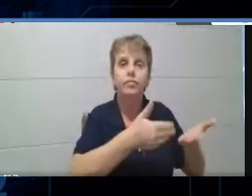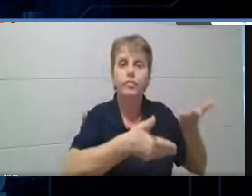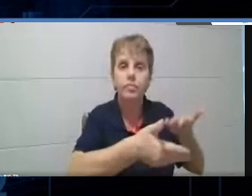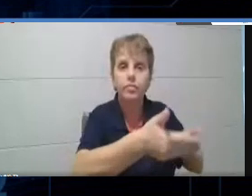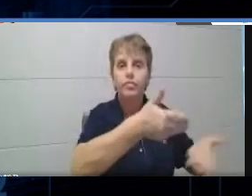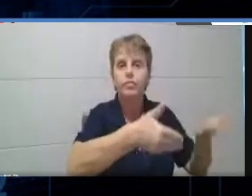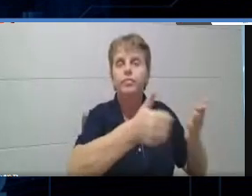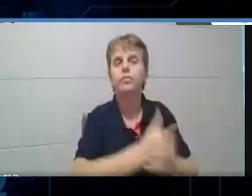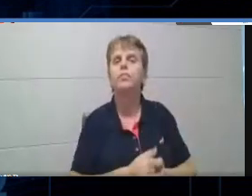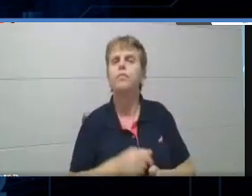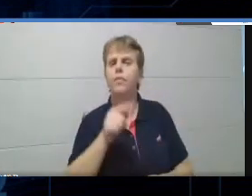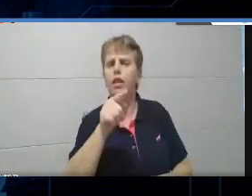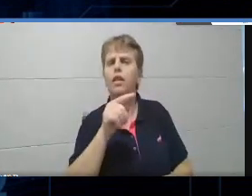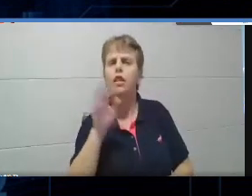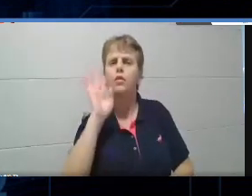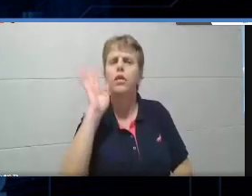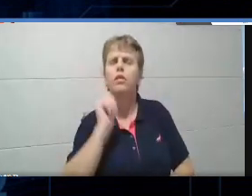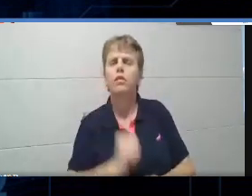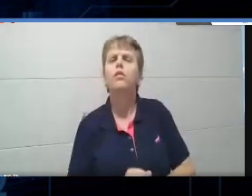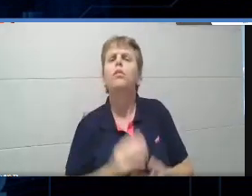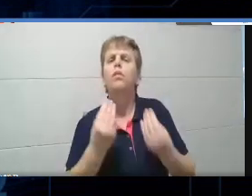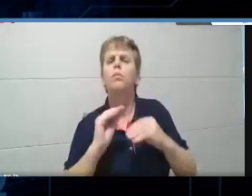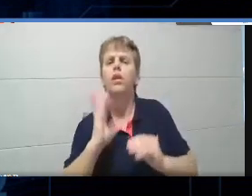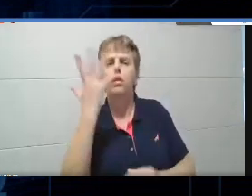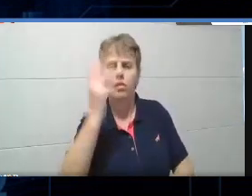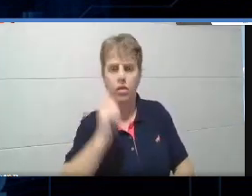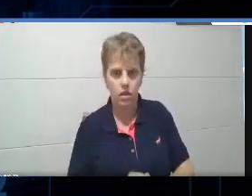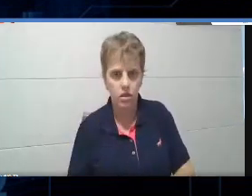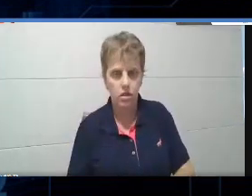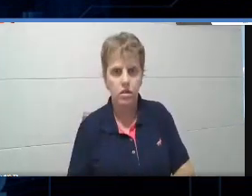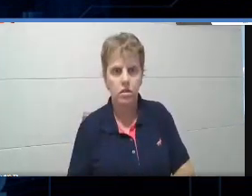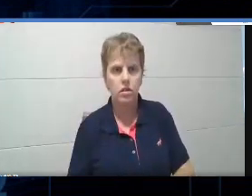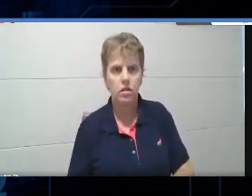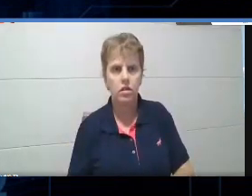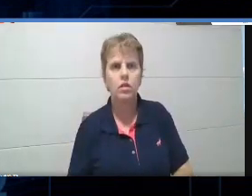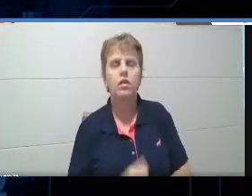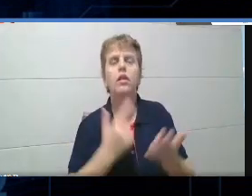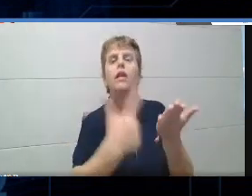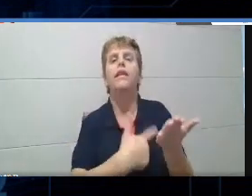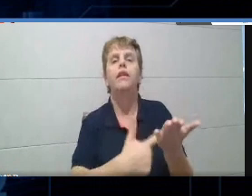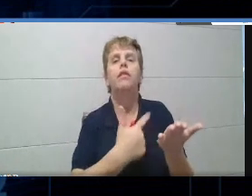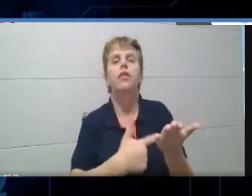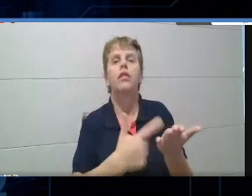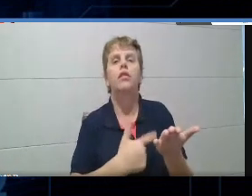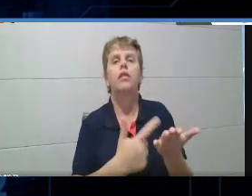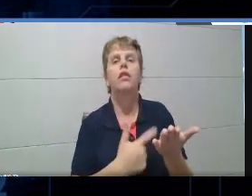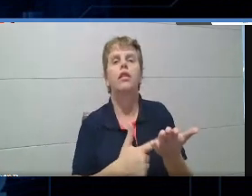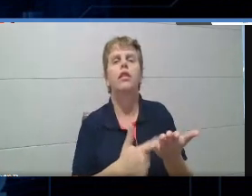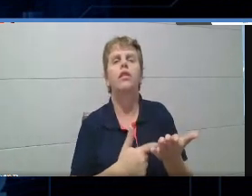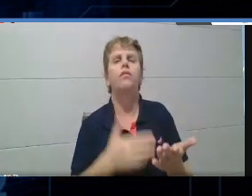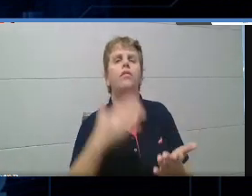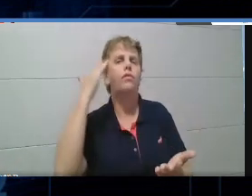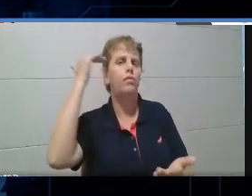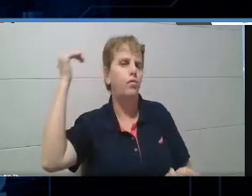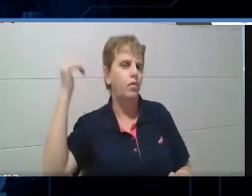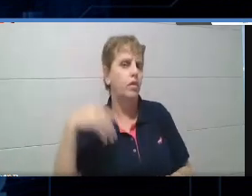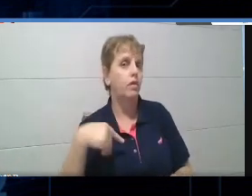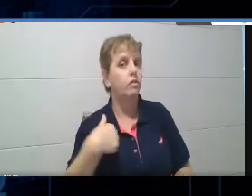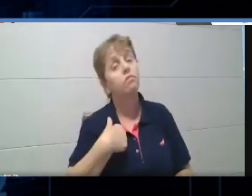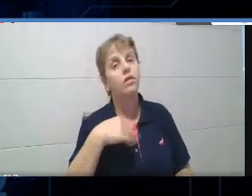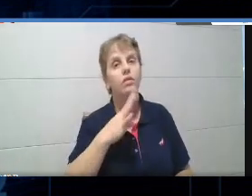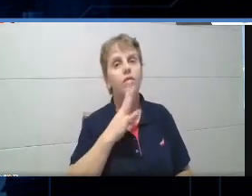uma reflexão também na prática, como é que é isso? Esse livro aqui, ele ficou super famosão, assim, há uns três, quatro anos, não sei se você conhece,